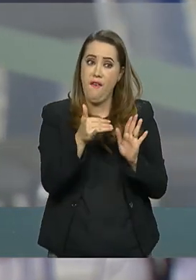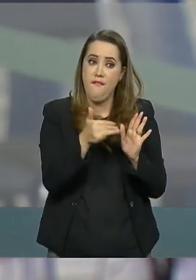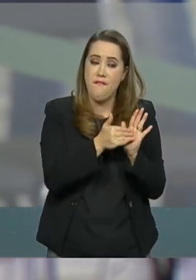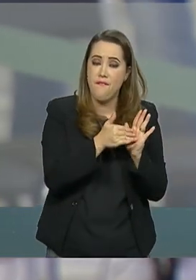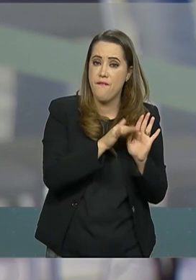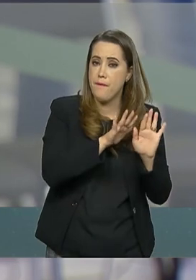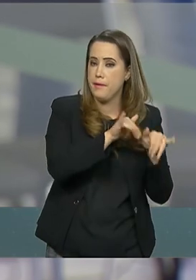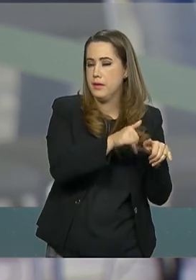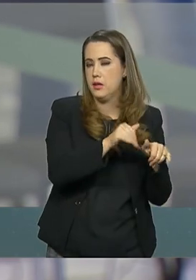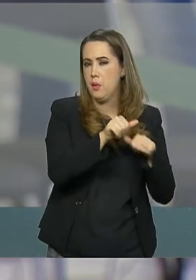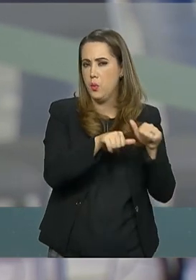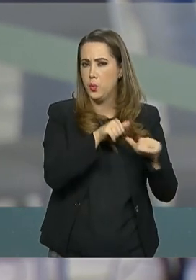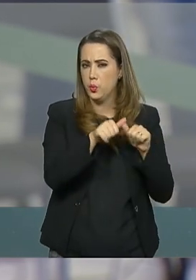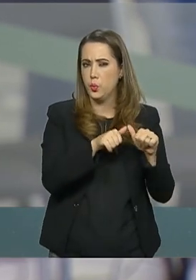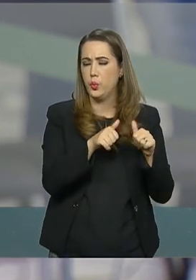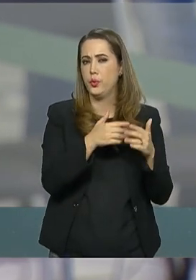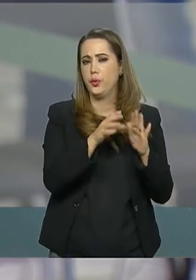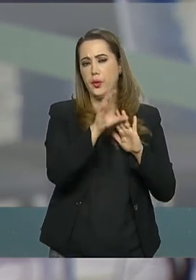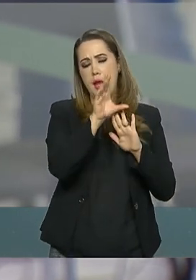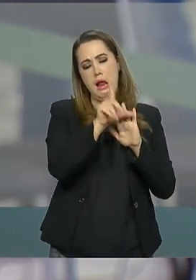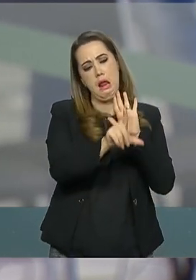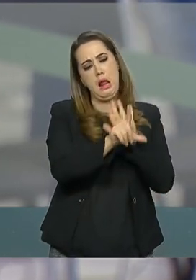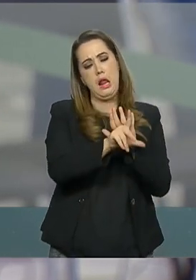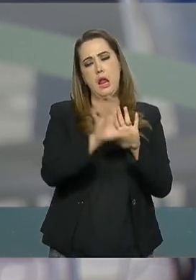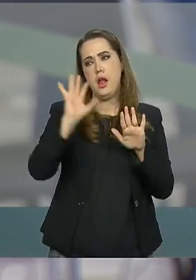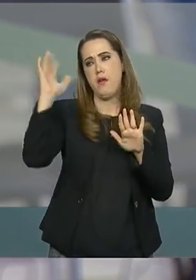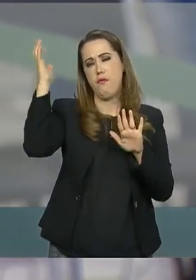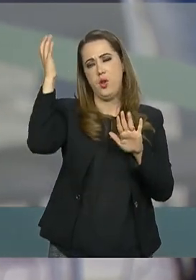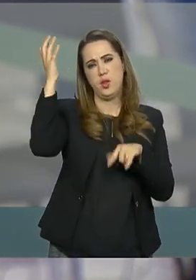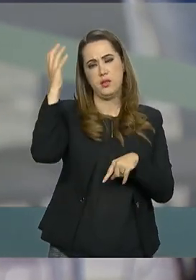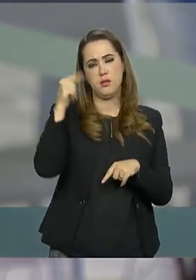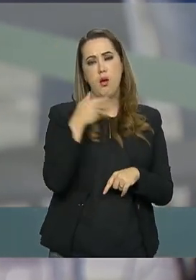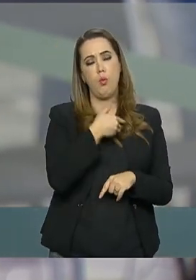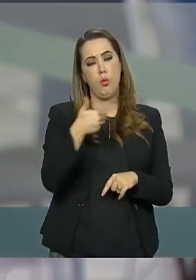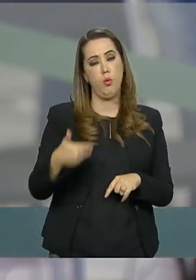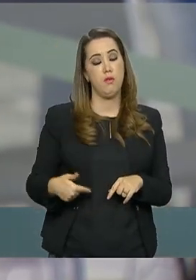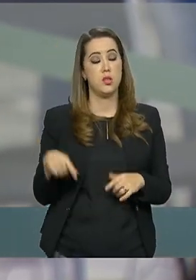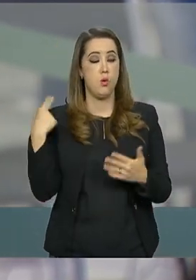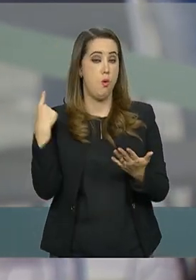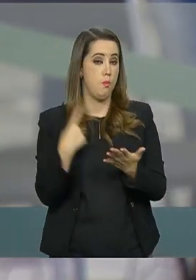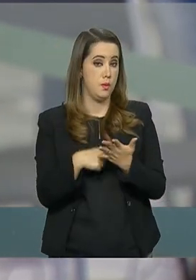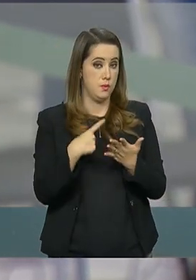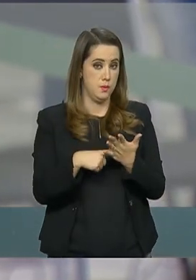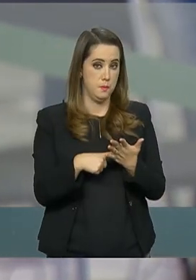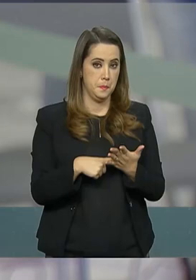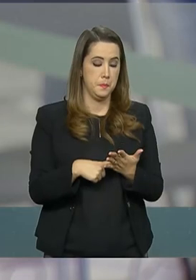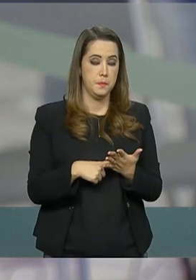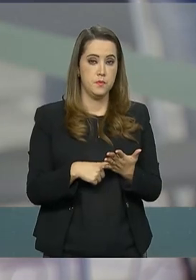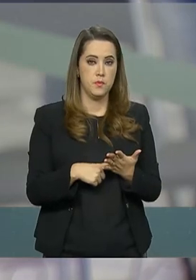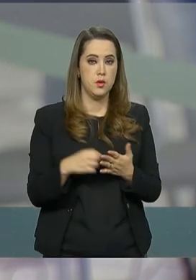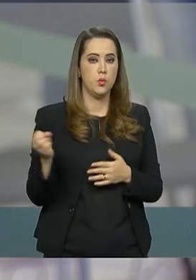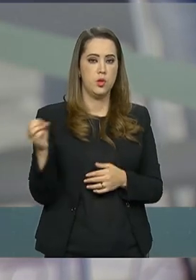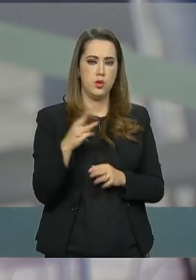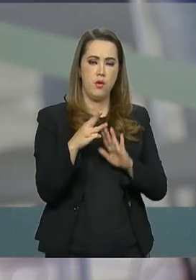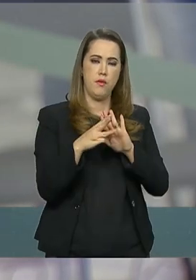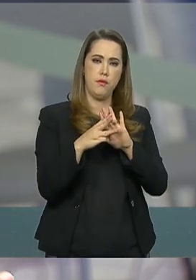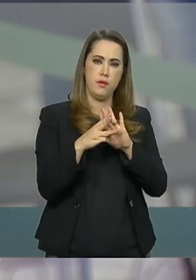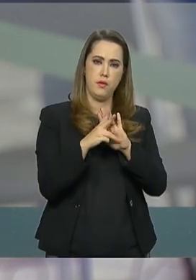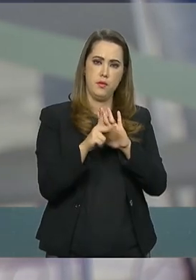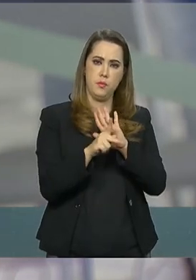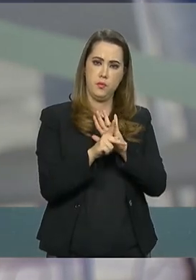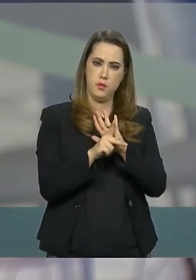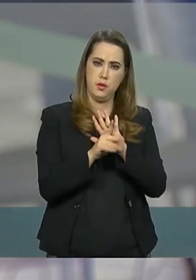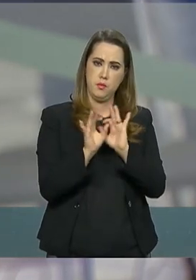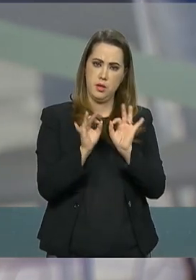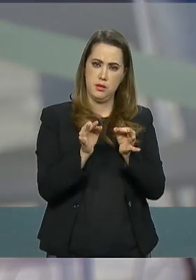que trata de alteração no Código Florestal, o governo se comprometeu com uma nova medida provisória para